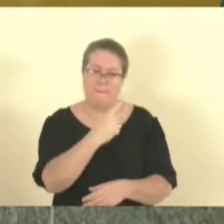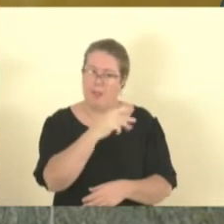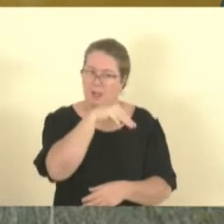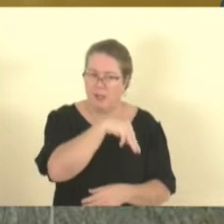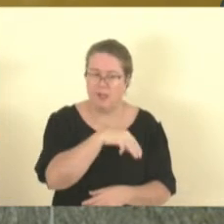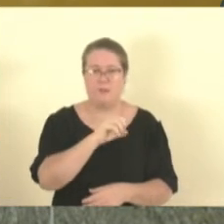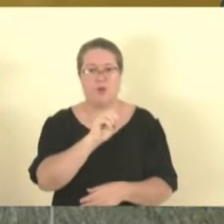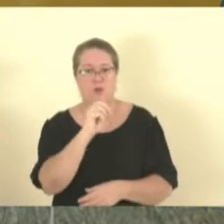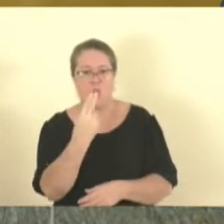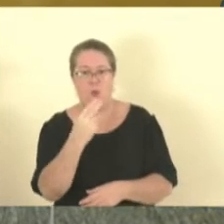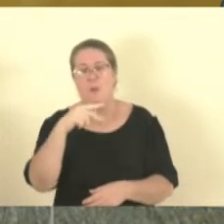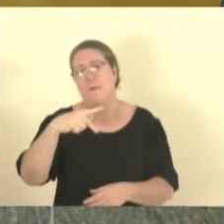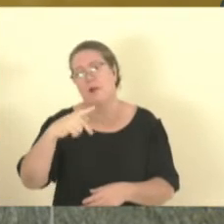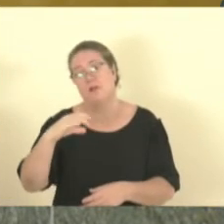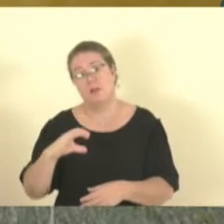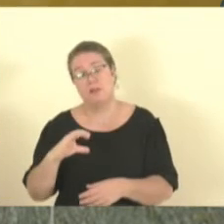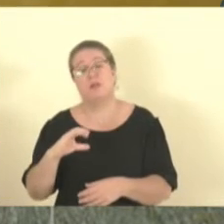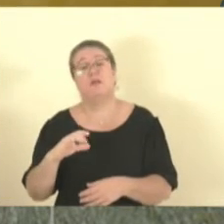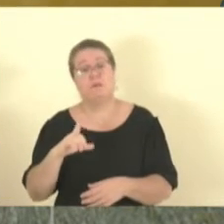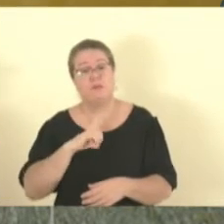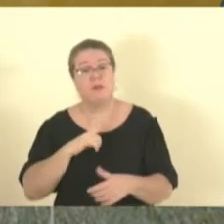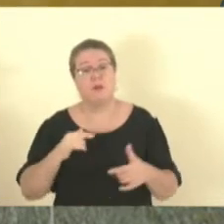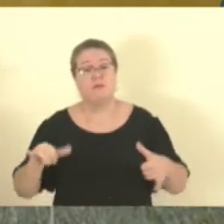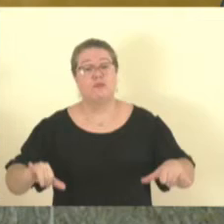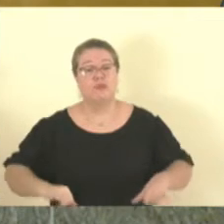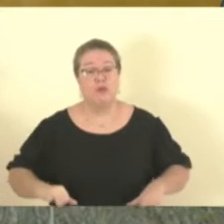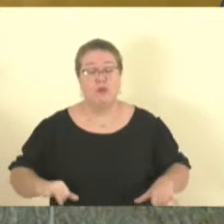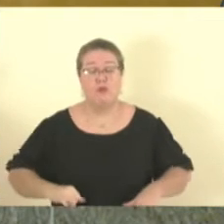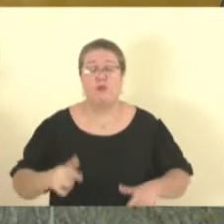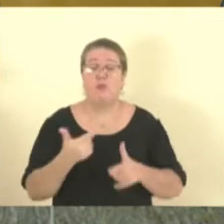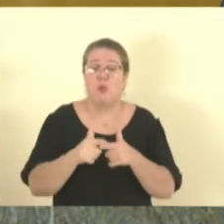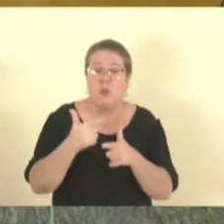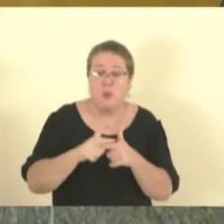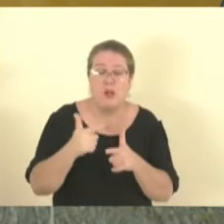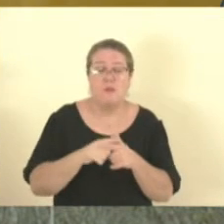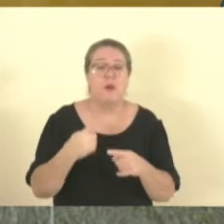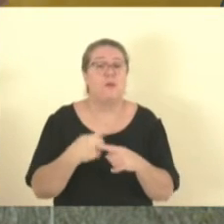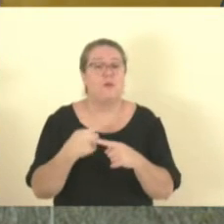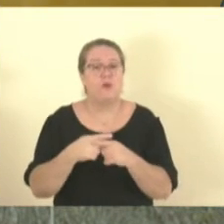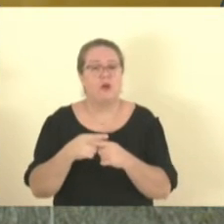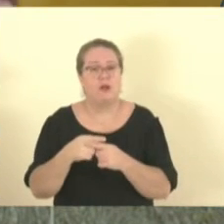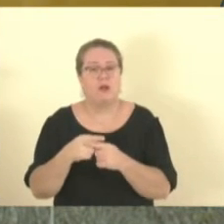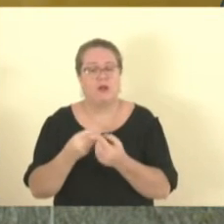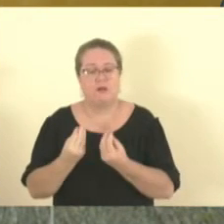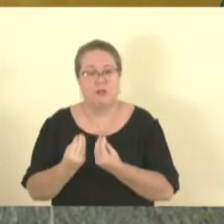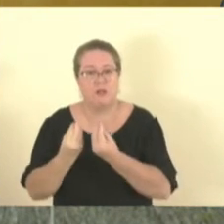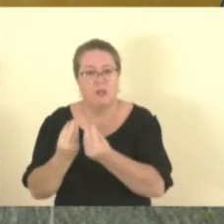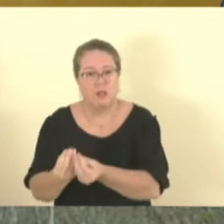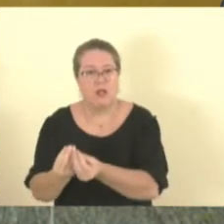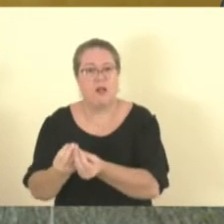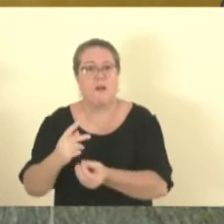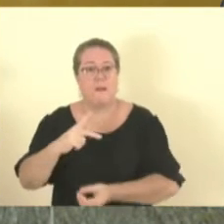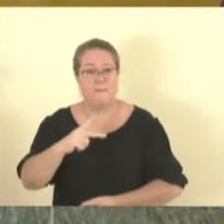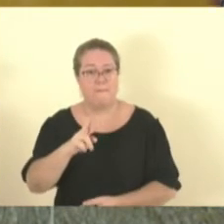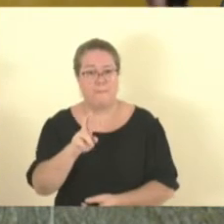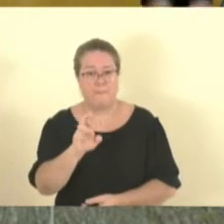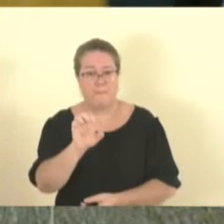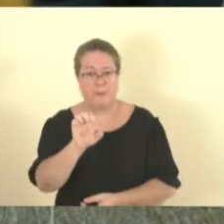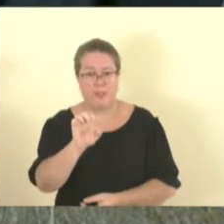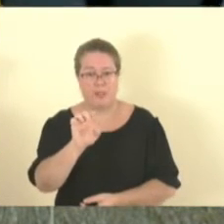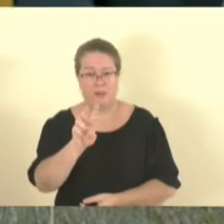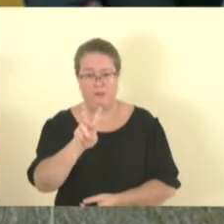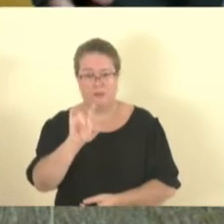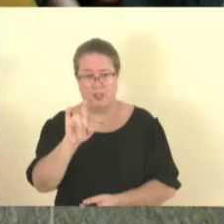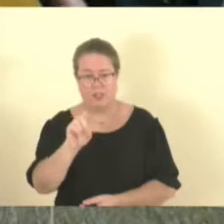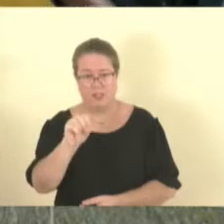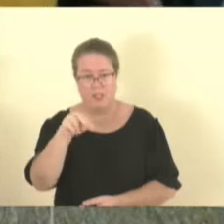Monteiro, eles estão sendo prejudicados, porque eles já contribuem aqui para a Previdência do Estado, no entanto, quando eles